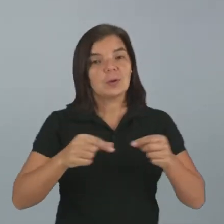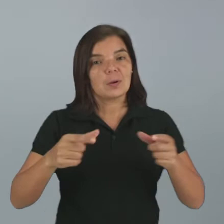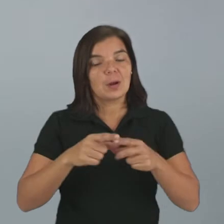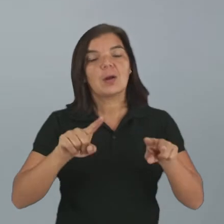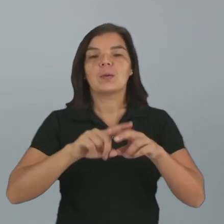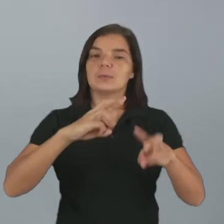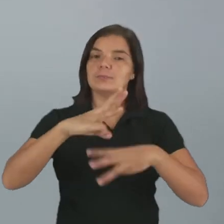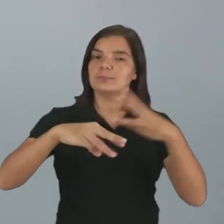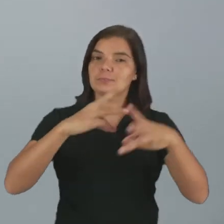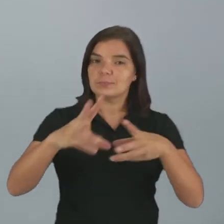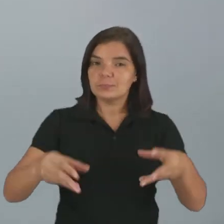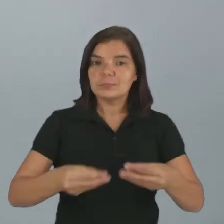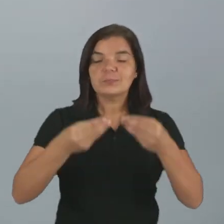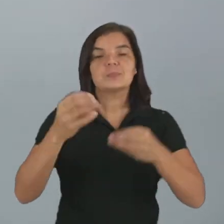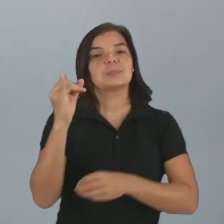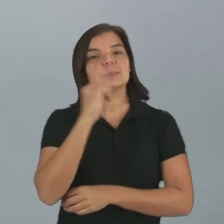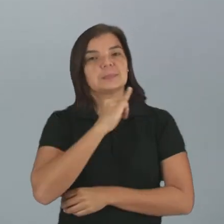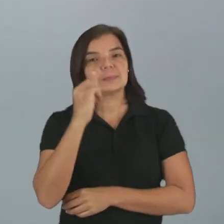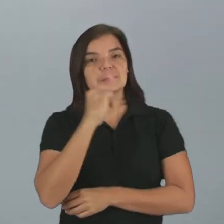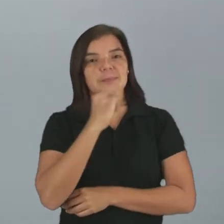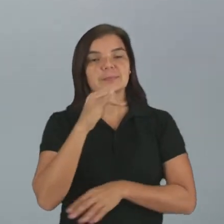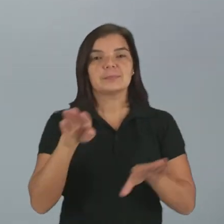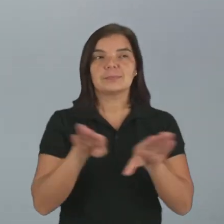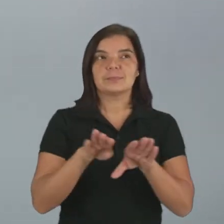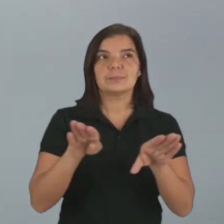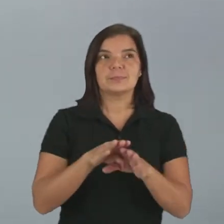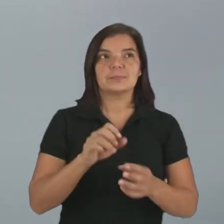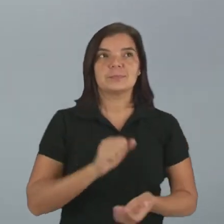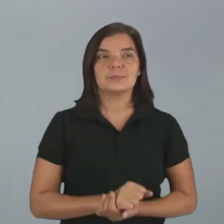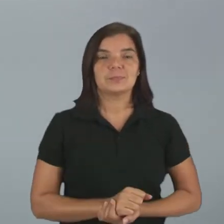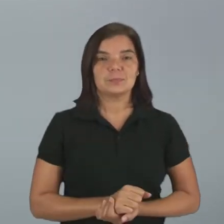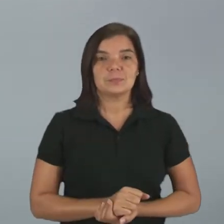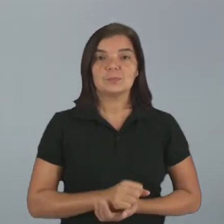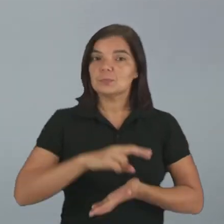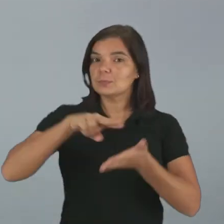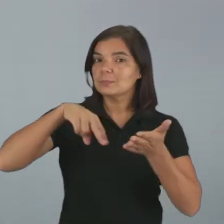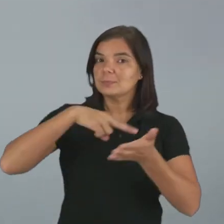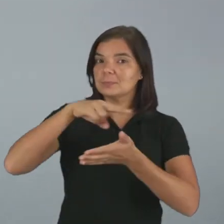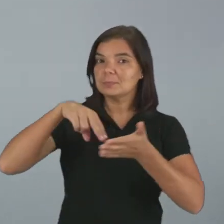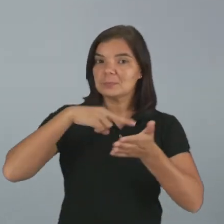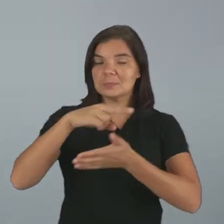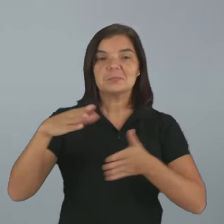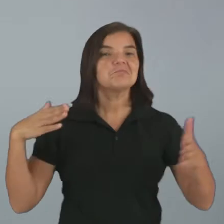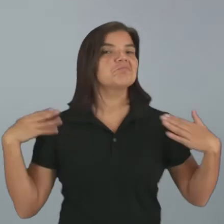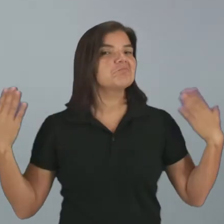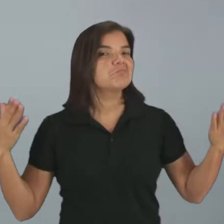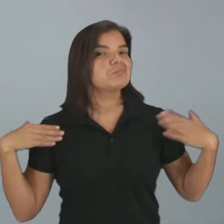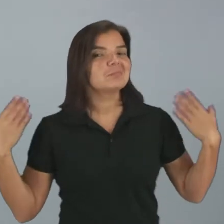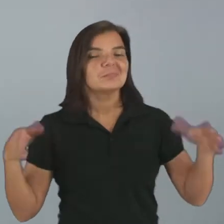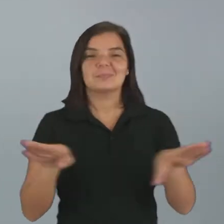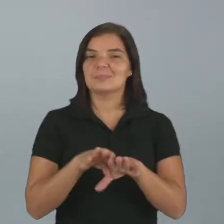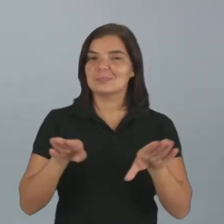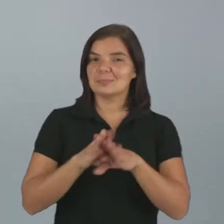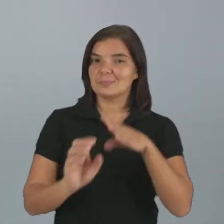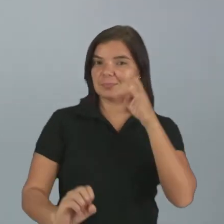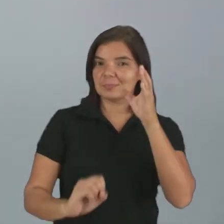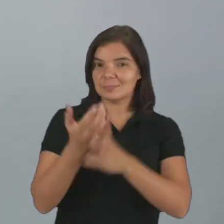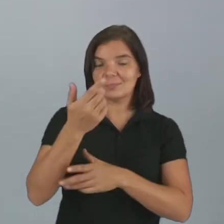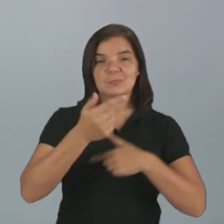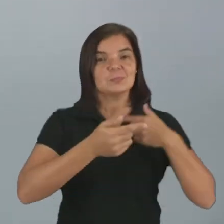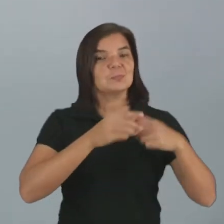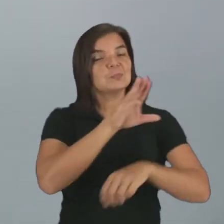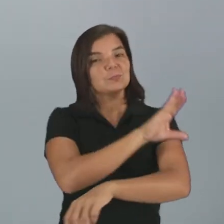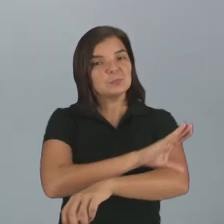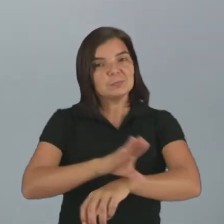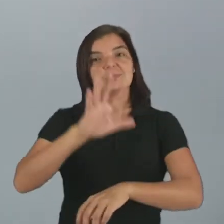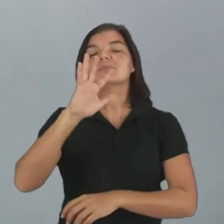macarronade, que é da Itália. Temos aqui uma dança bastante alegre, que também é de herança cultural